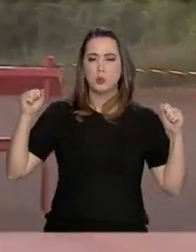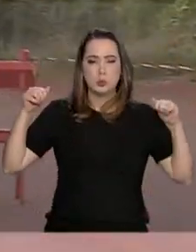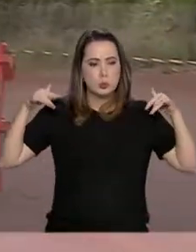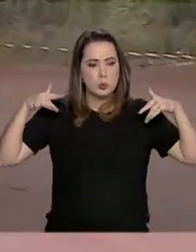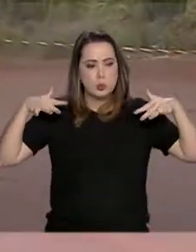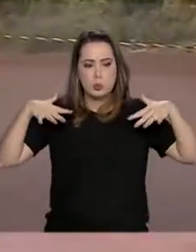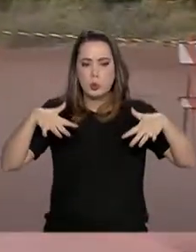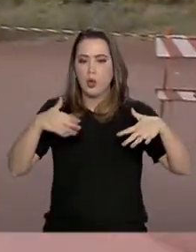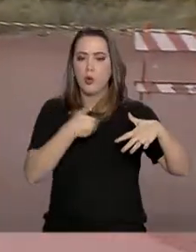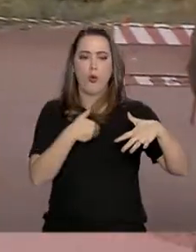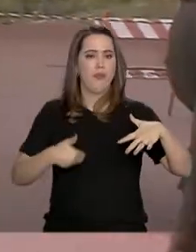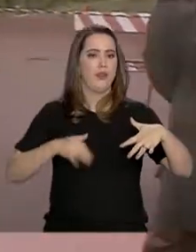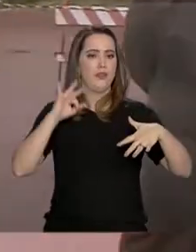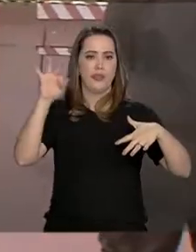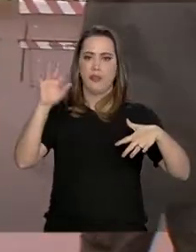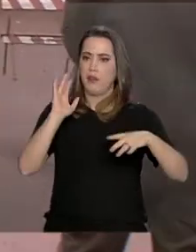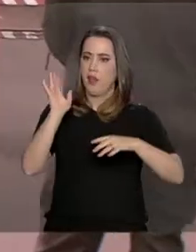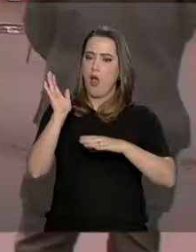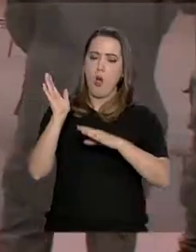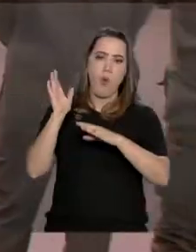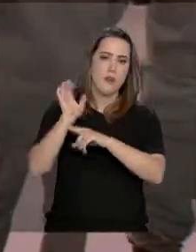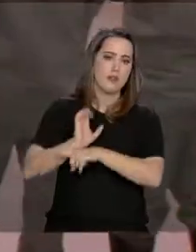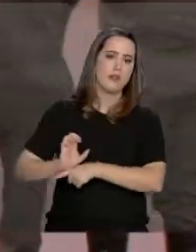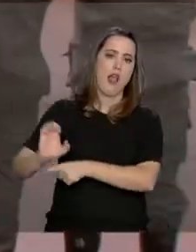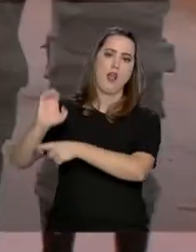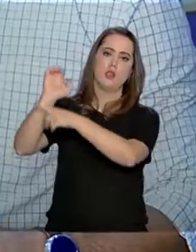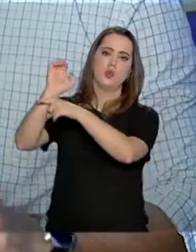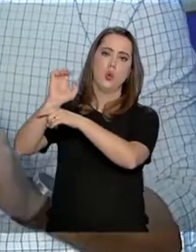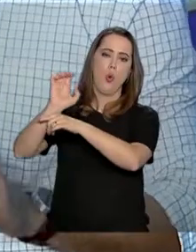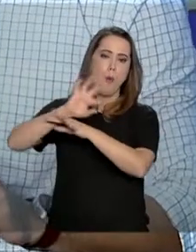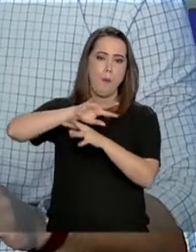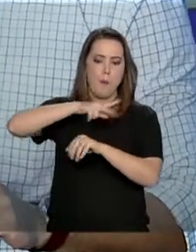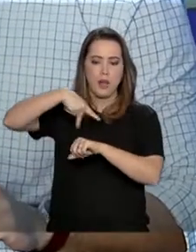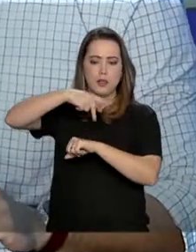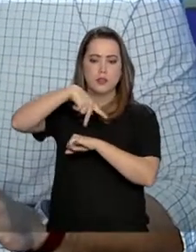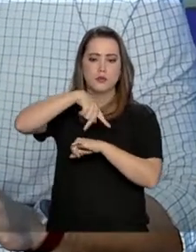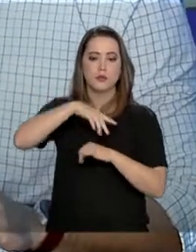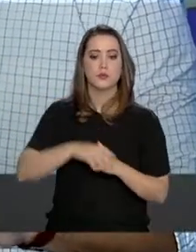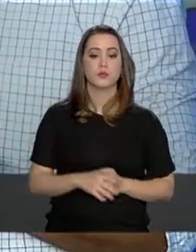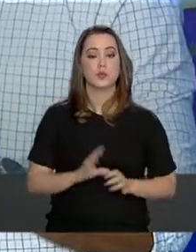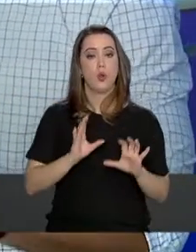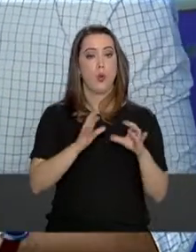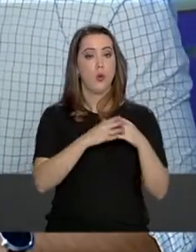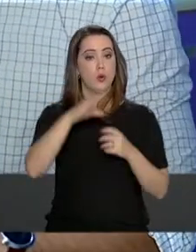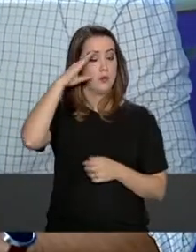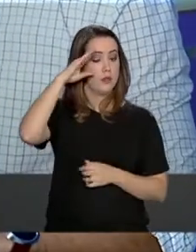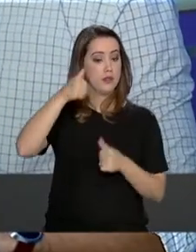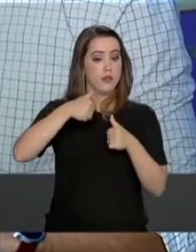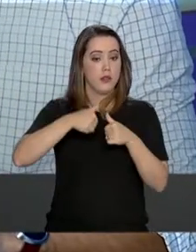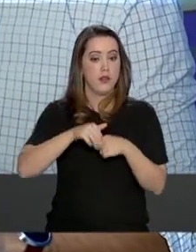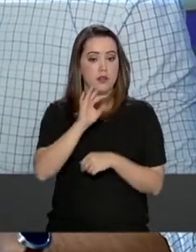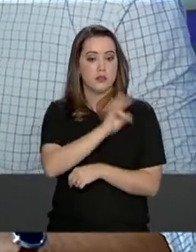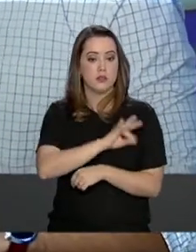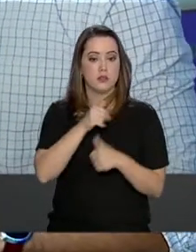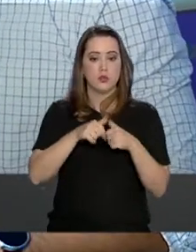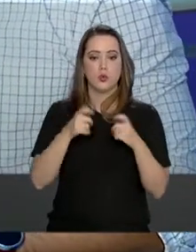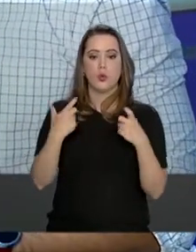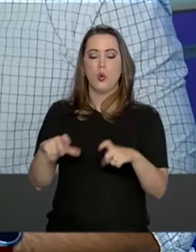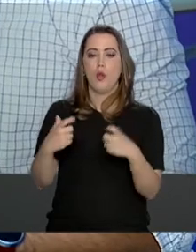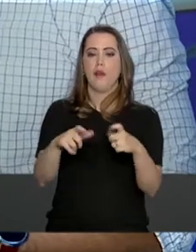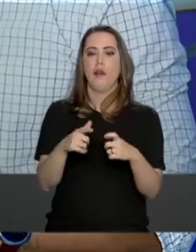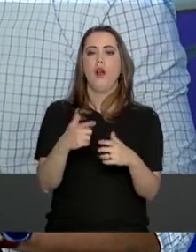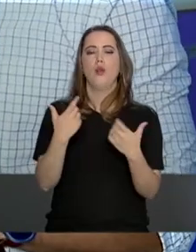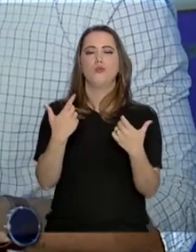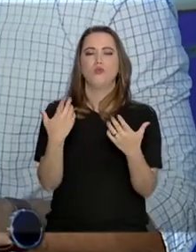órgãos federais, estaduais e equipes internacionais. Enquanto militares e técnicos estão no local do desastre, aqui em